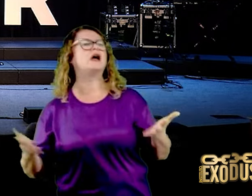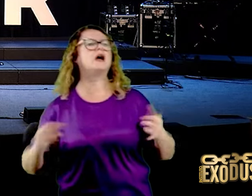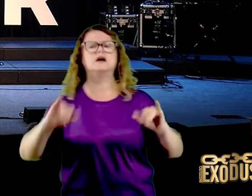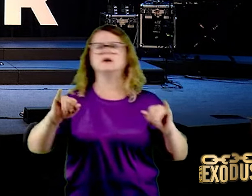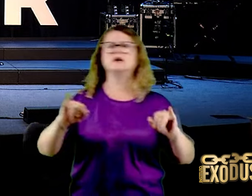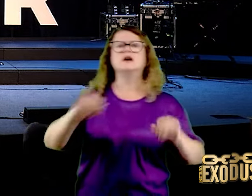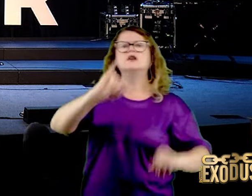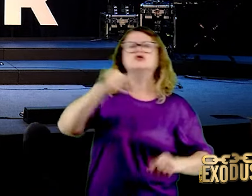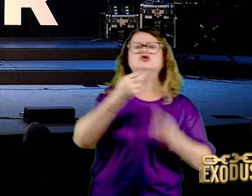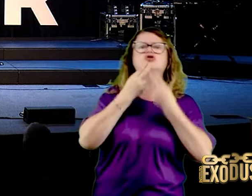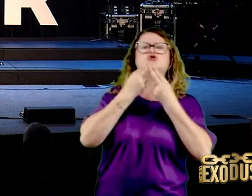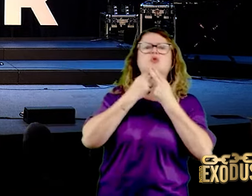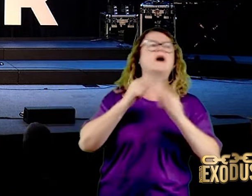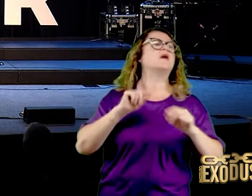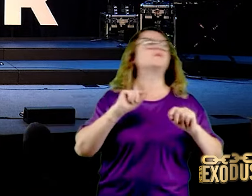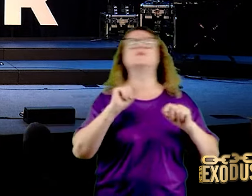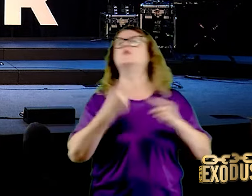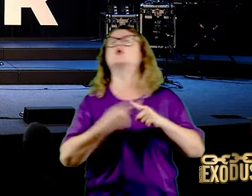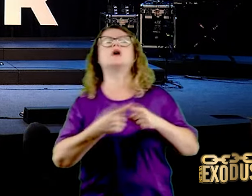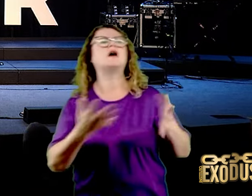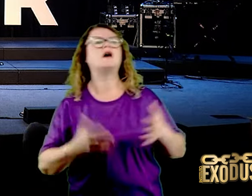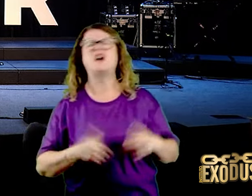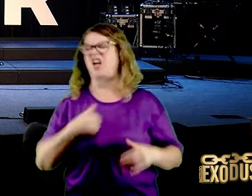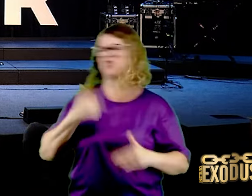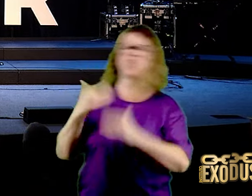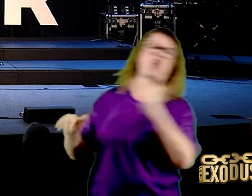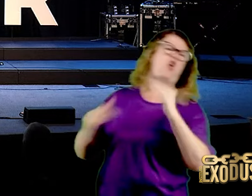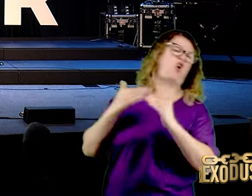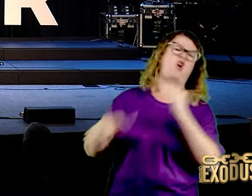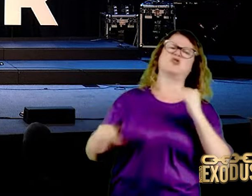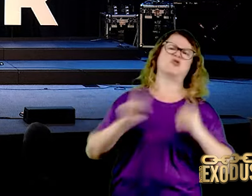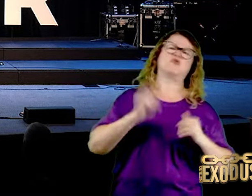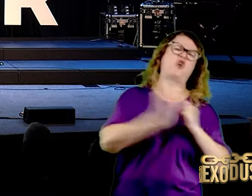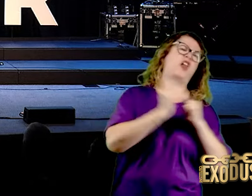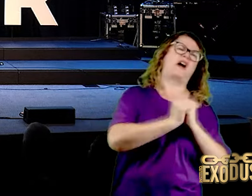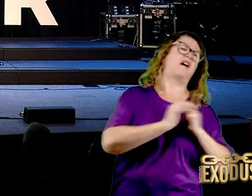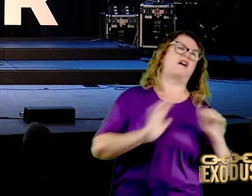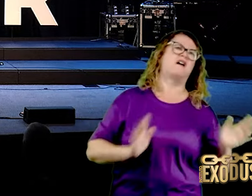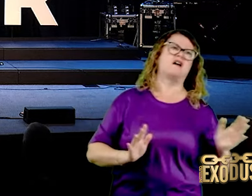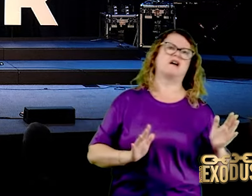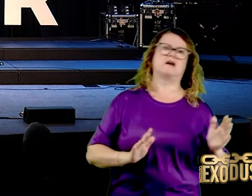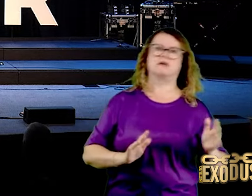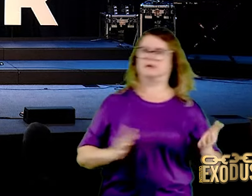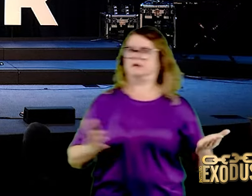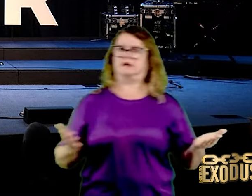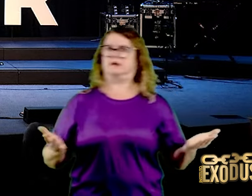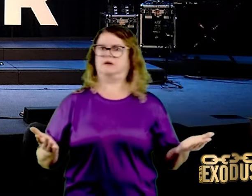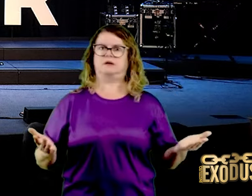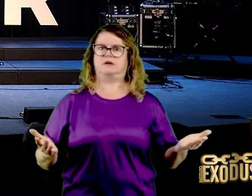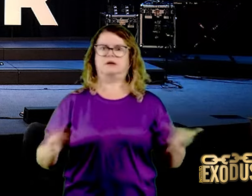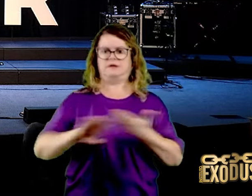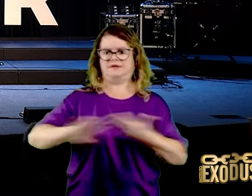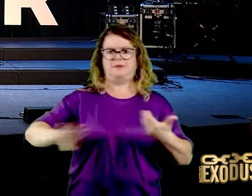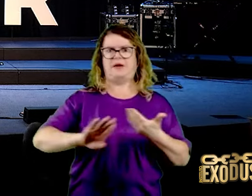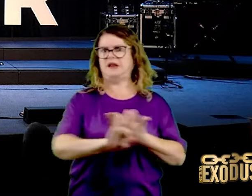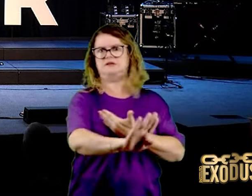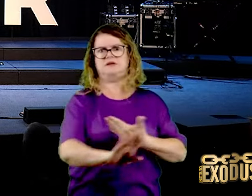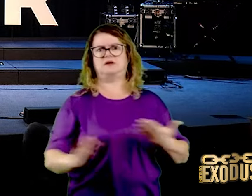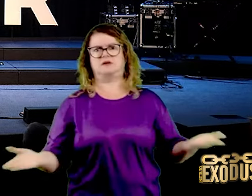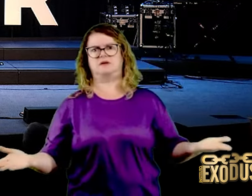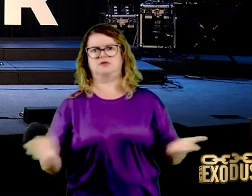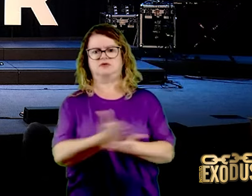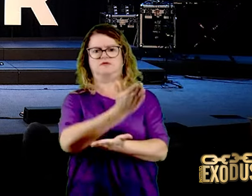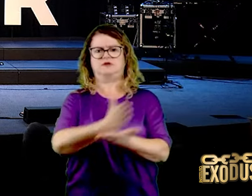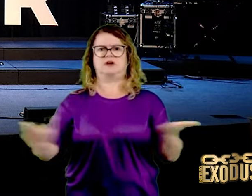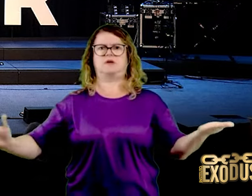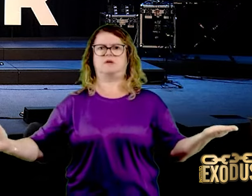quê? Eu não concordo, eu não vou orar por isso não. Esse é o princípio da... do desvio. O segundo princípio é o princípio